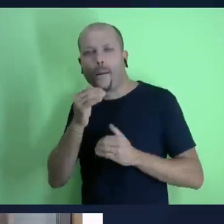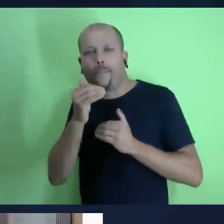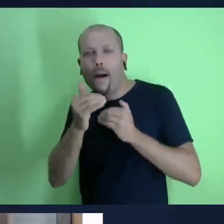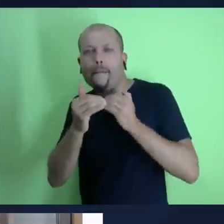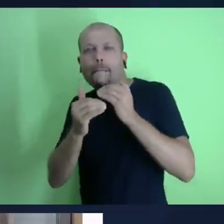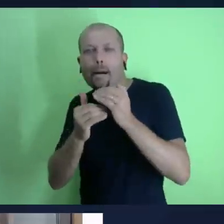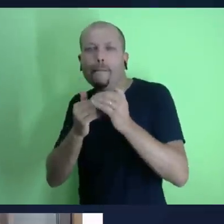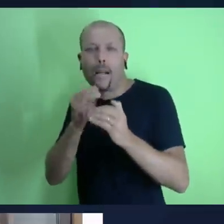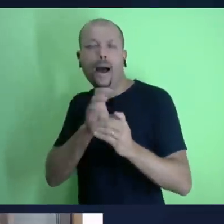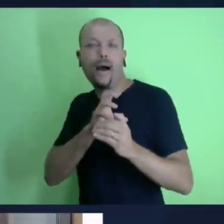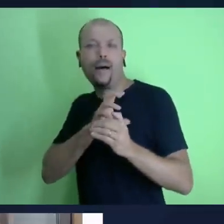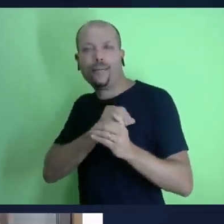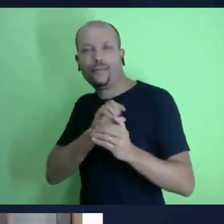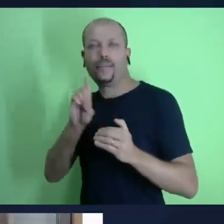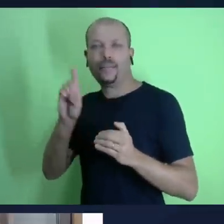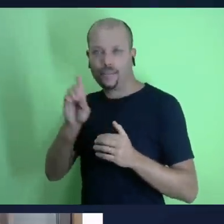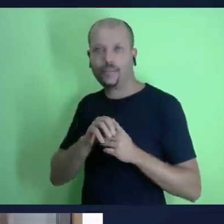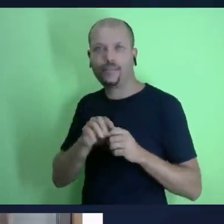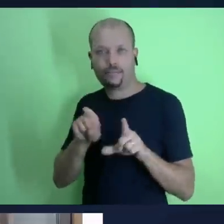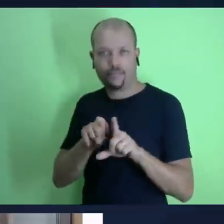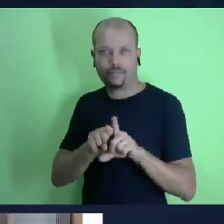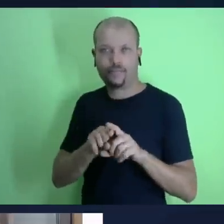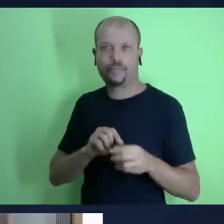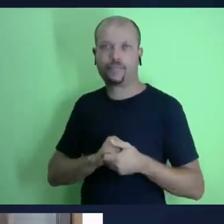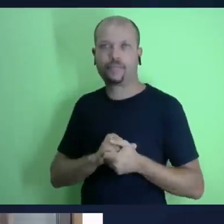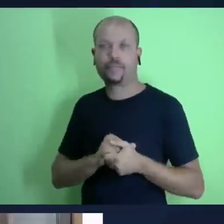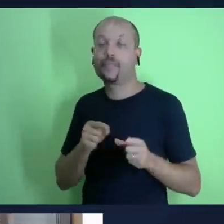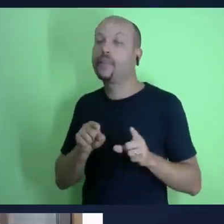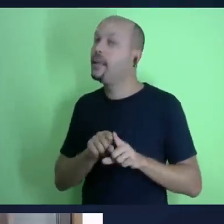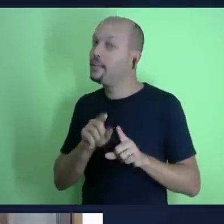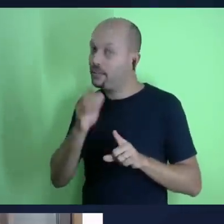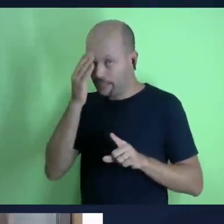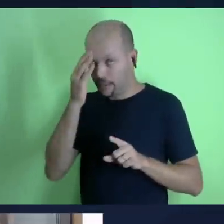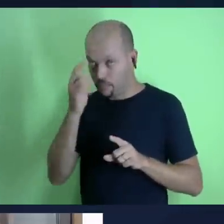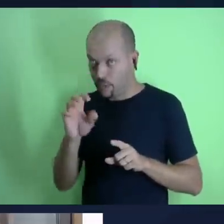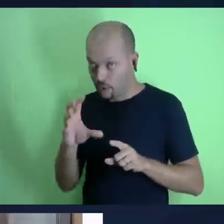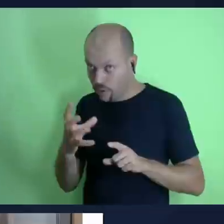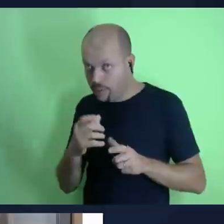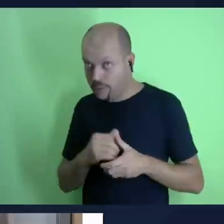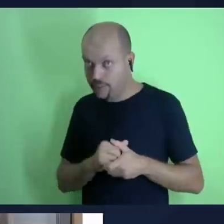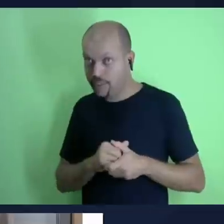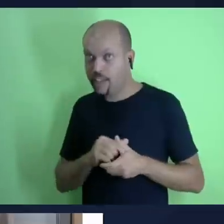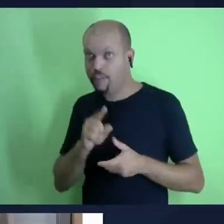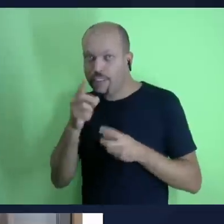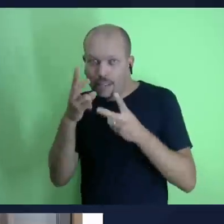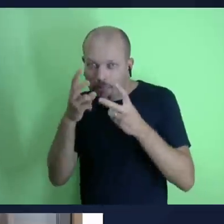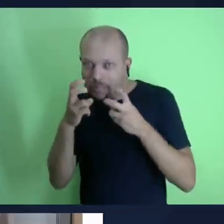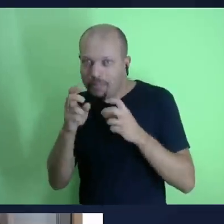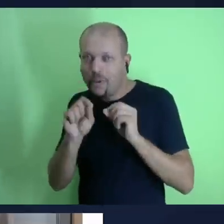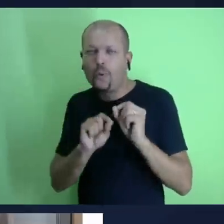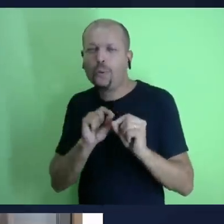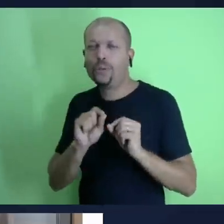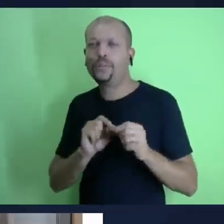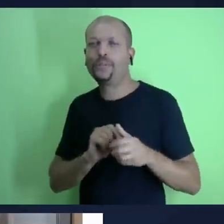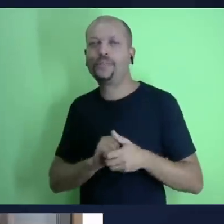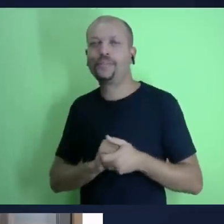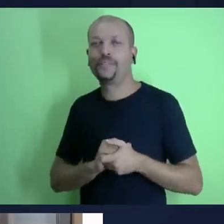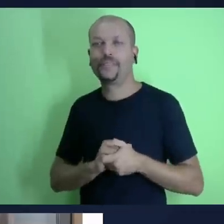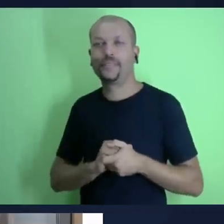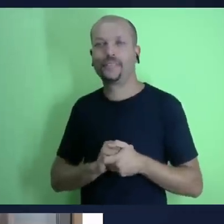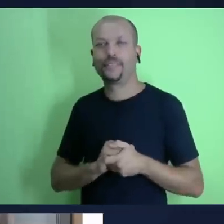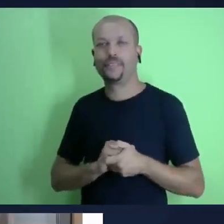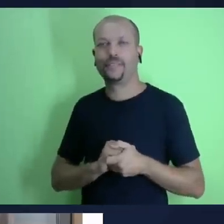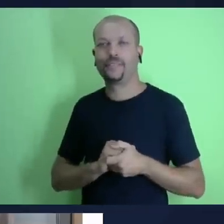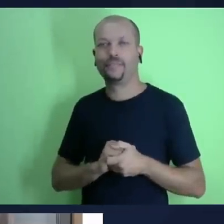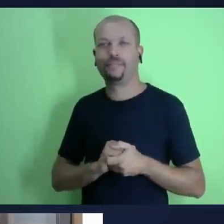esse relacionamento com Deus ele acaba não fazendo páreo para aquelas outras coisas que ocupavam a sua